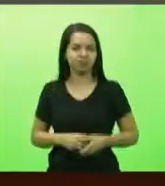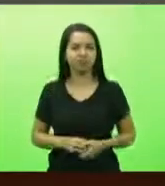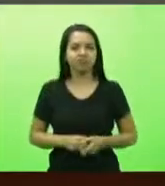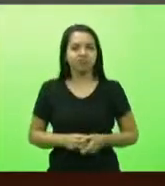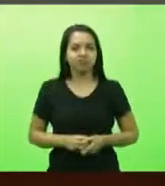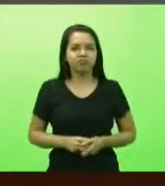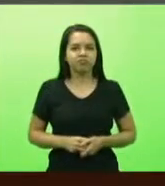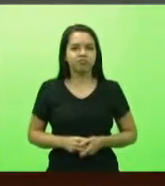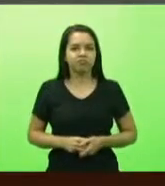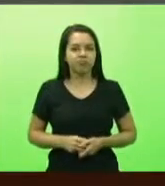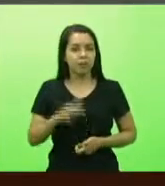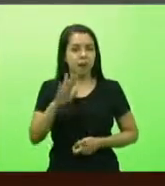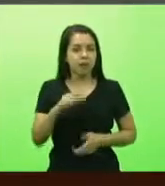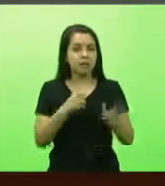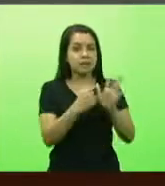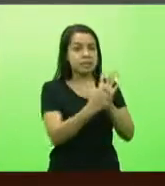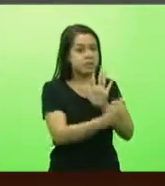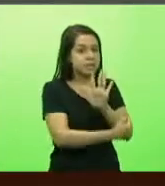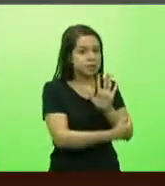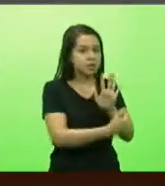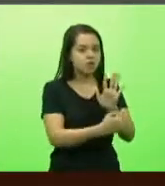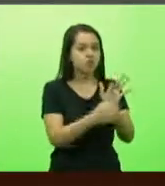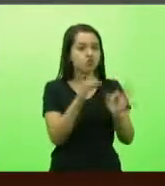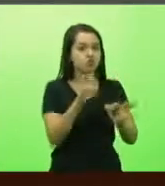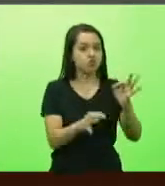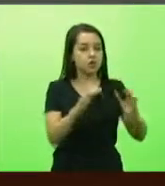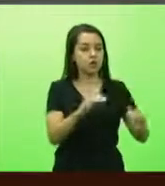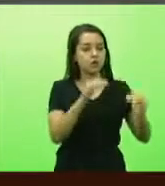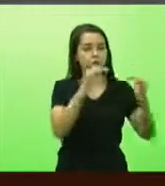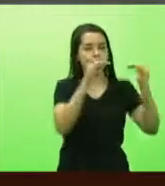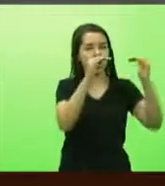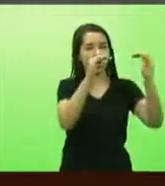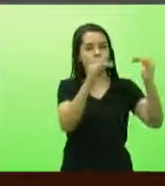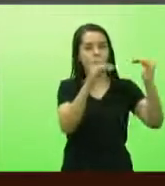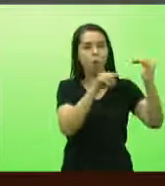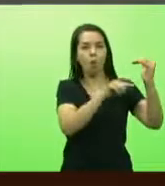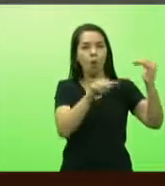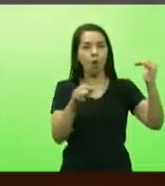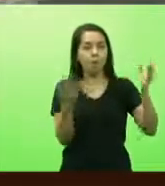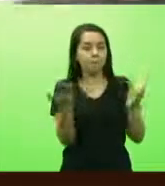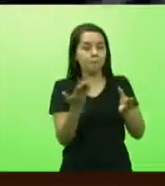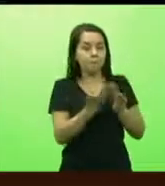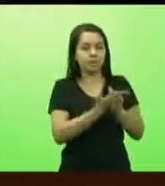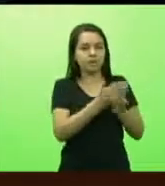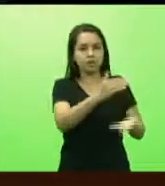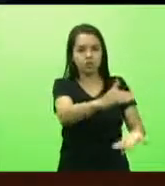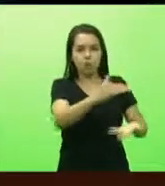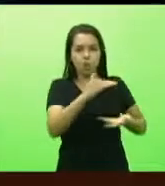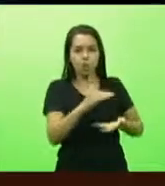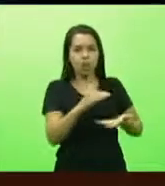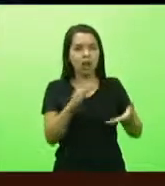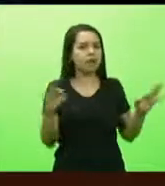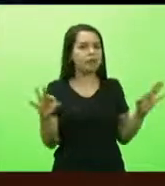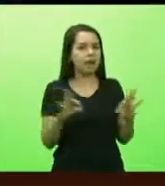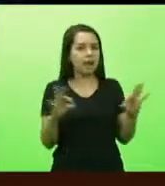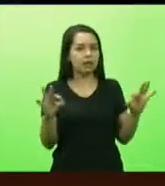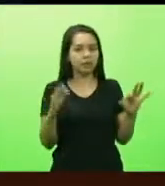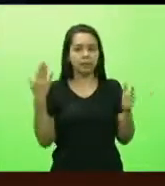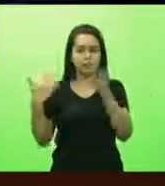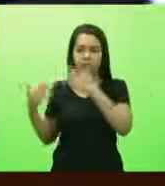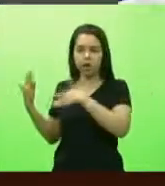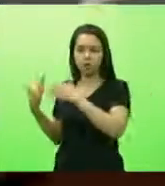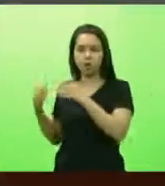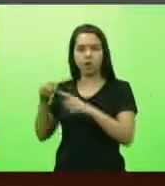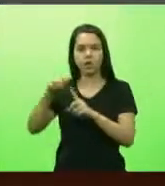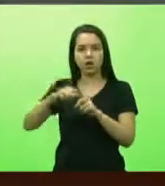desembargadores estão sem receber um processo, desde quando? Novembro, quando foi?